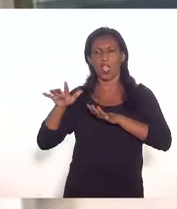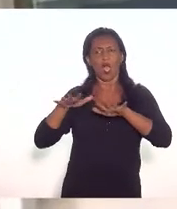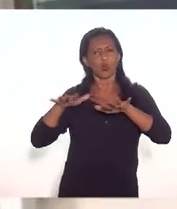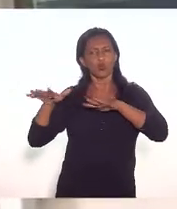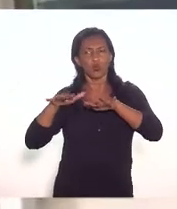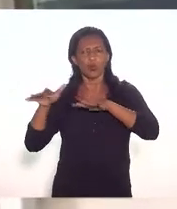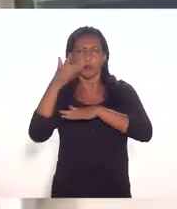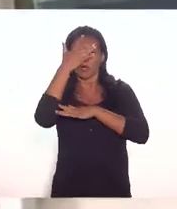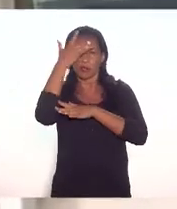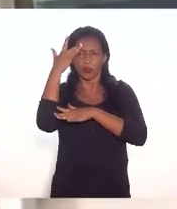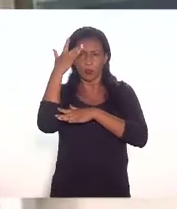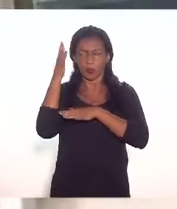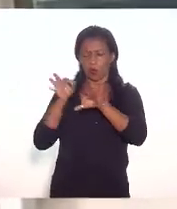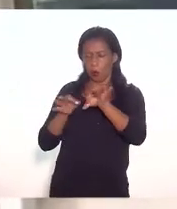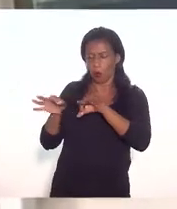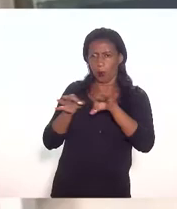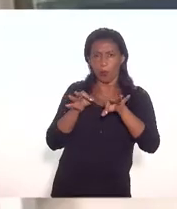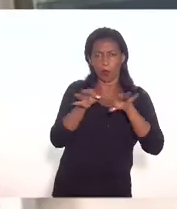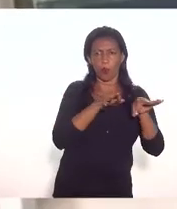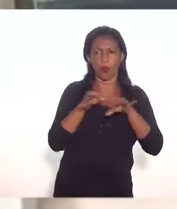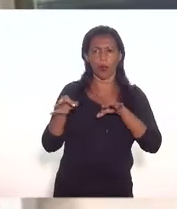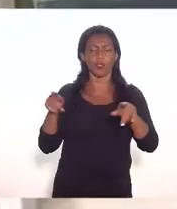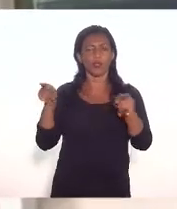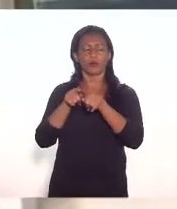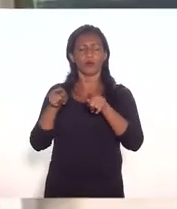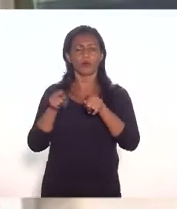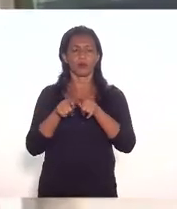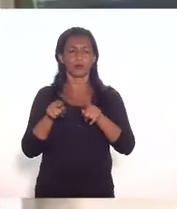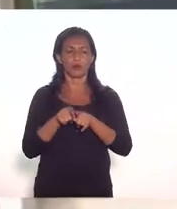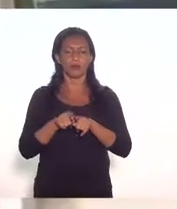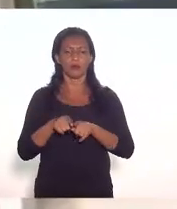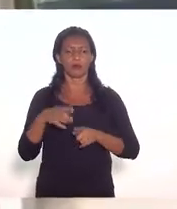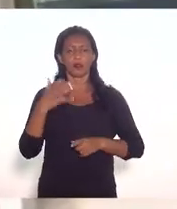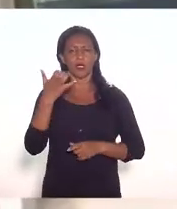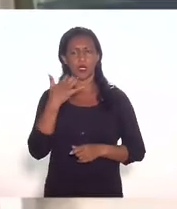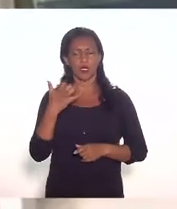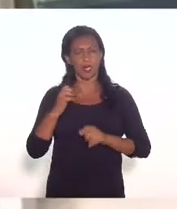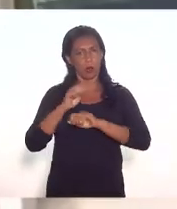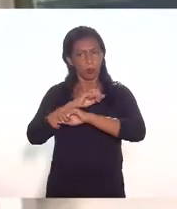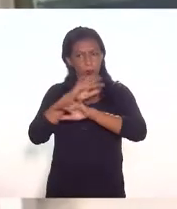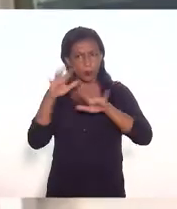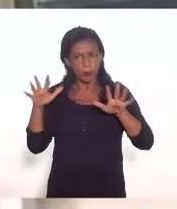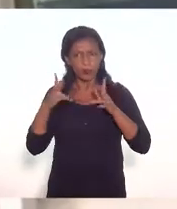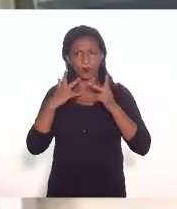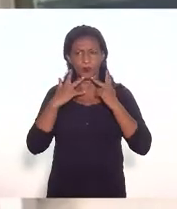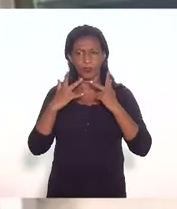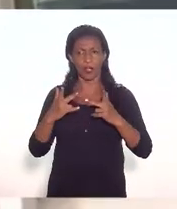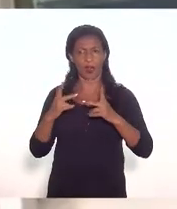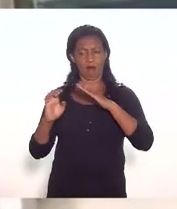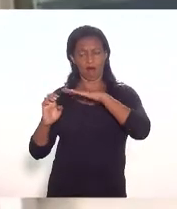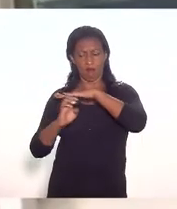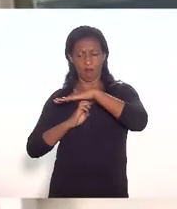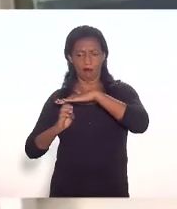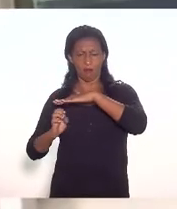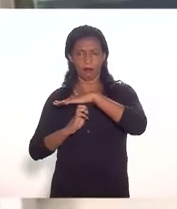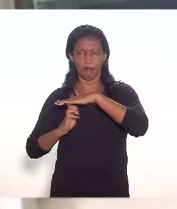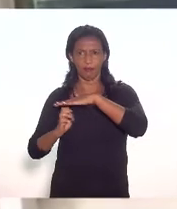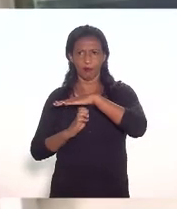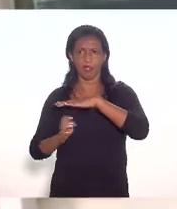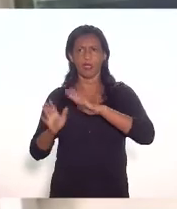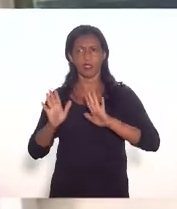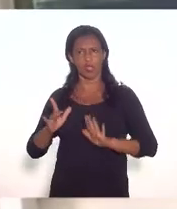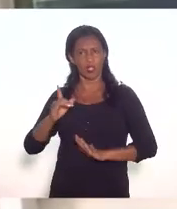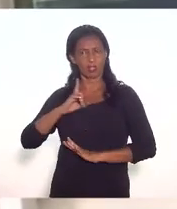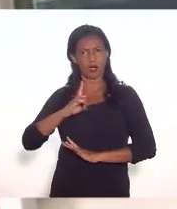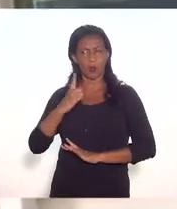função desse projeto e também queria deixar claro aqui que nós a concessionária já temos há